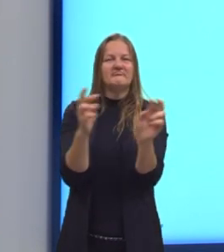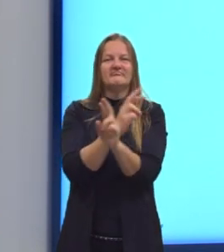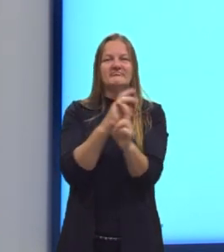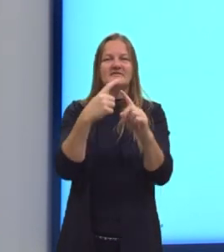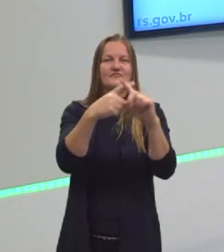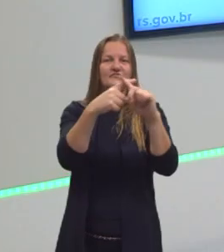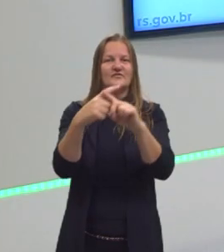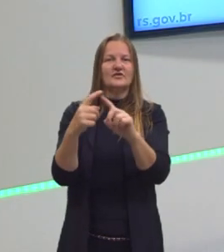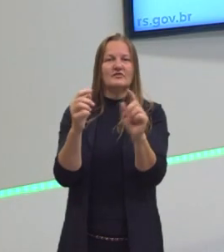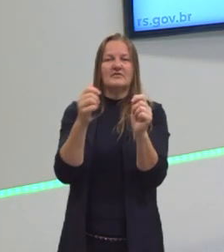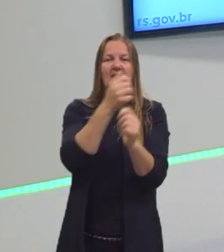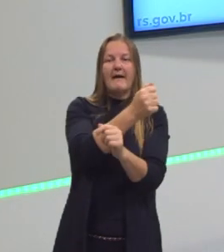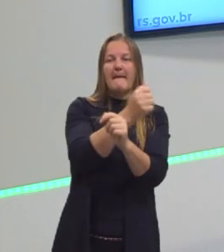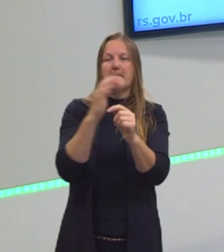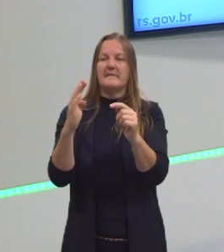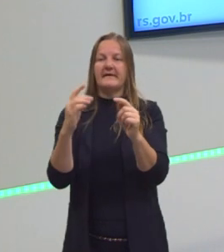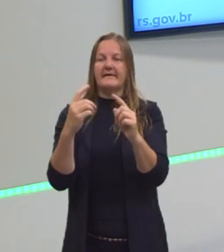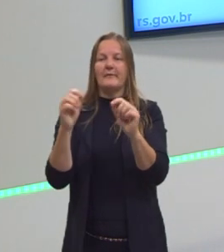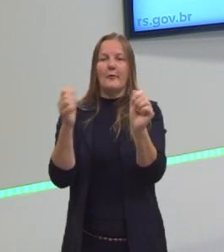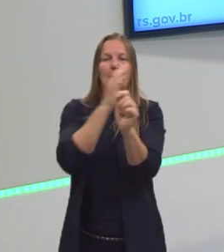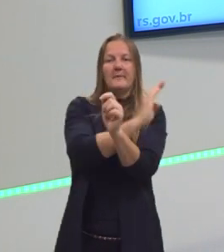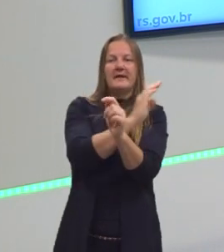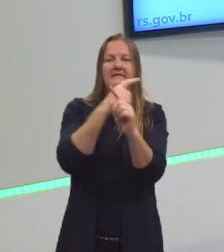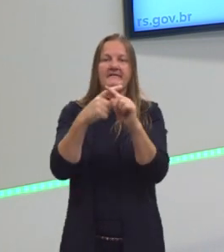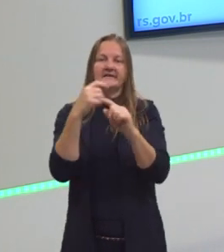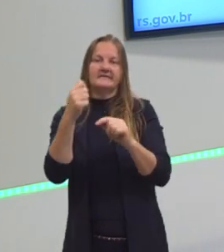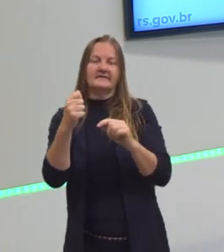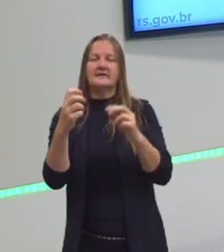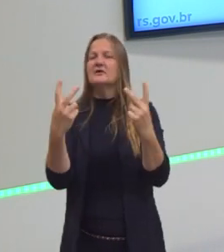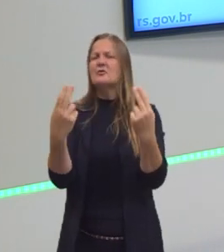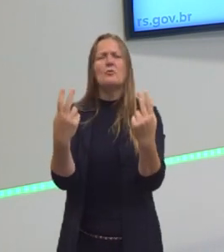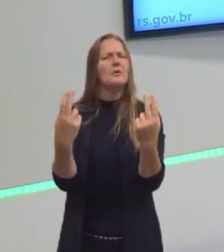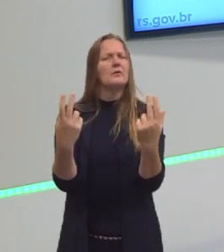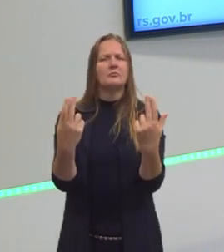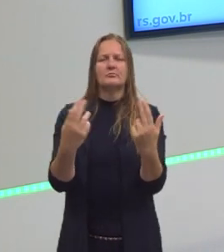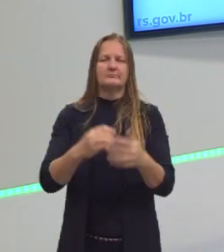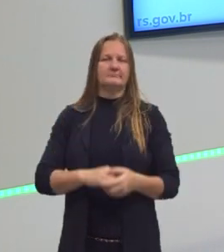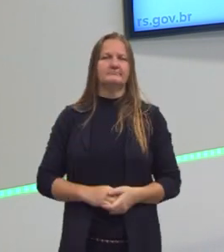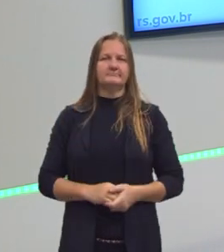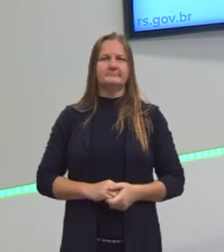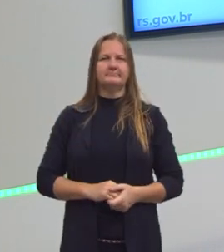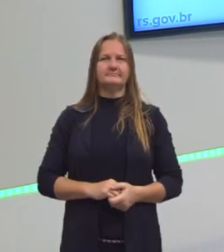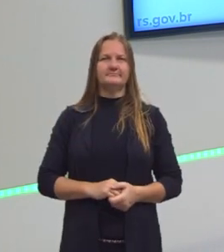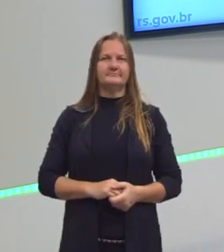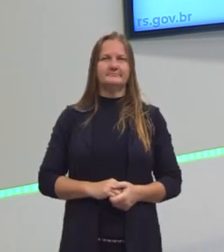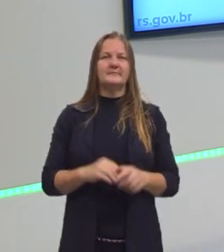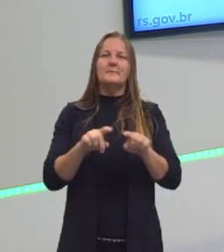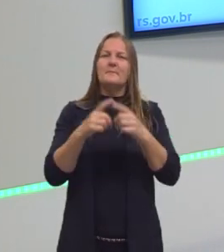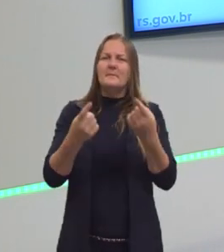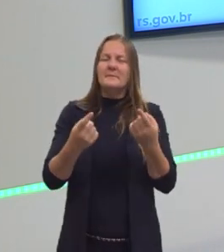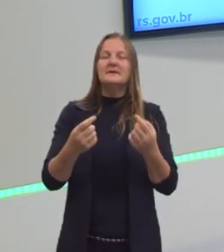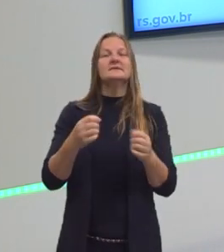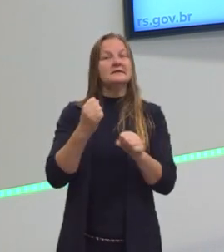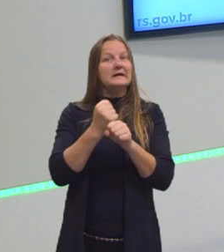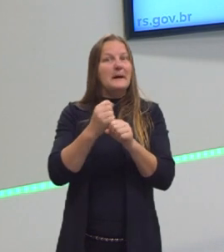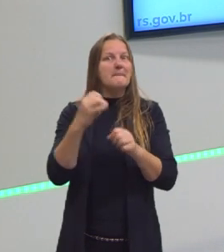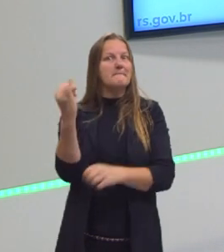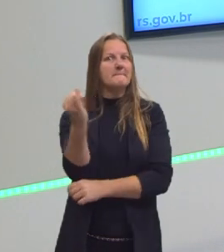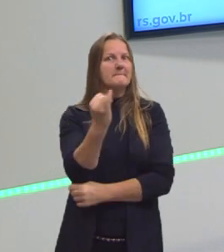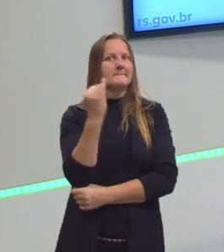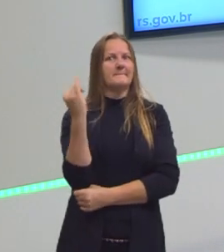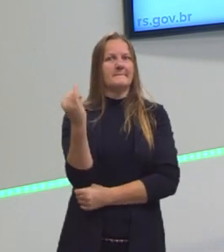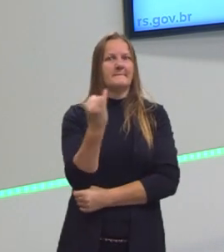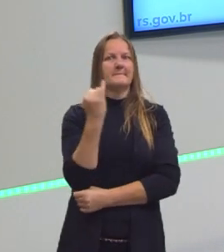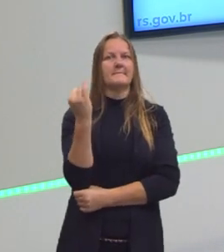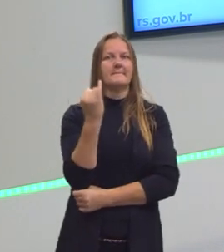invertermos ali os termos, o produto continua sendo o mesmo, tá? Mas essa é, então, a propriedade fundamental